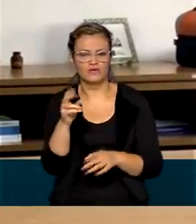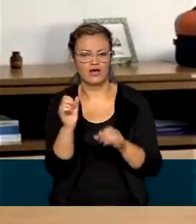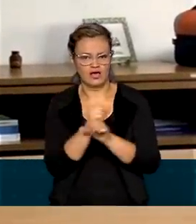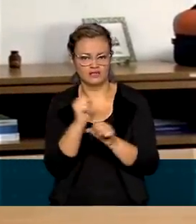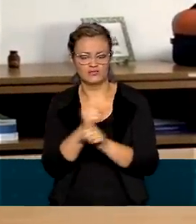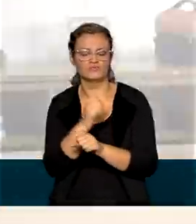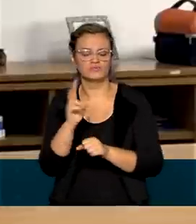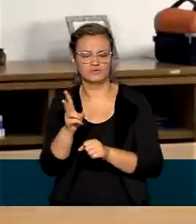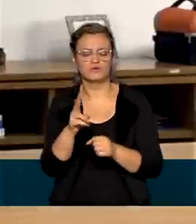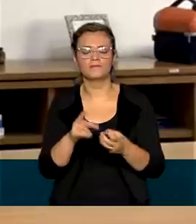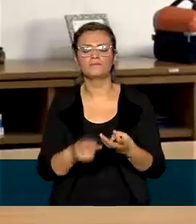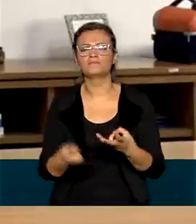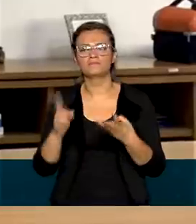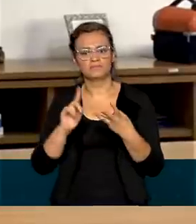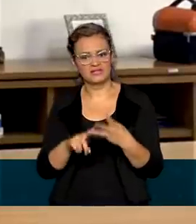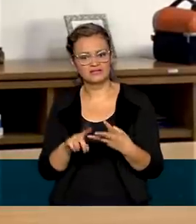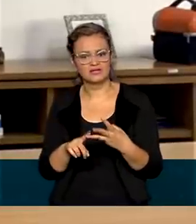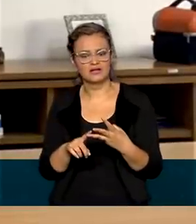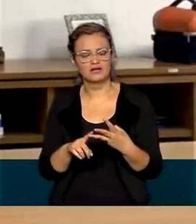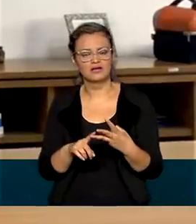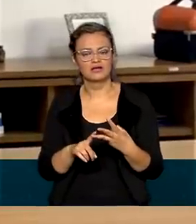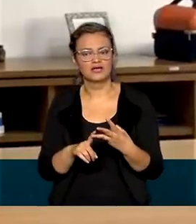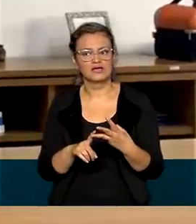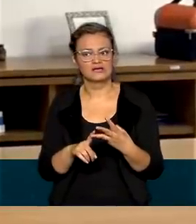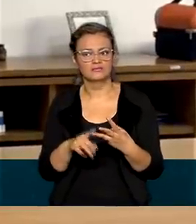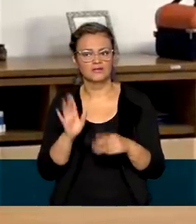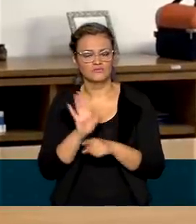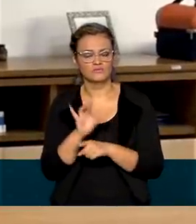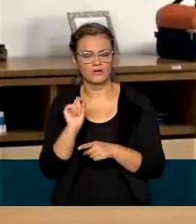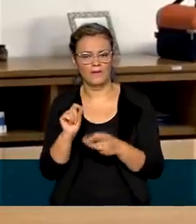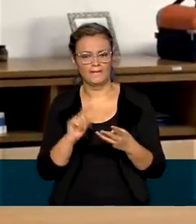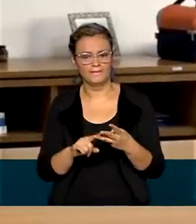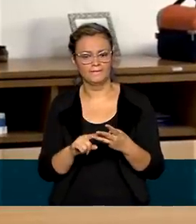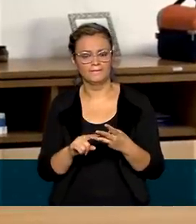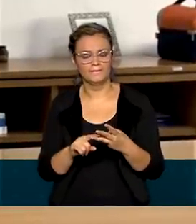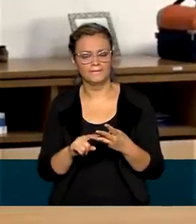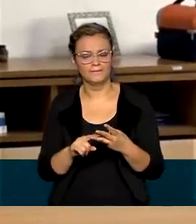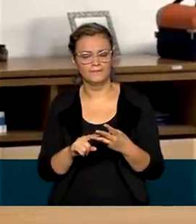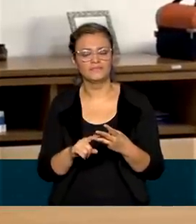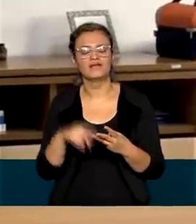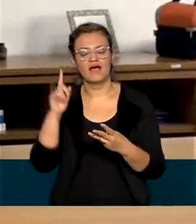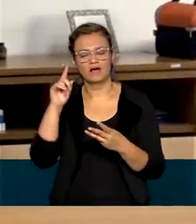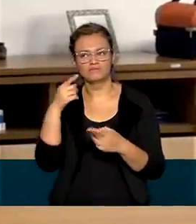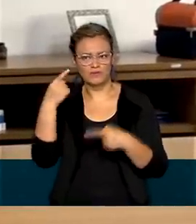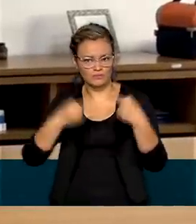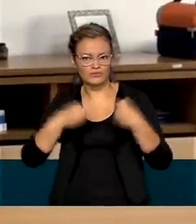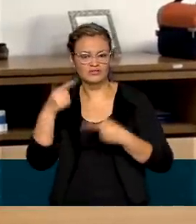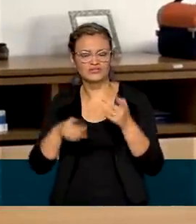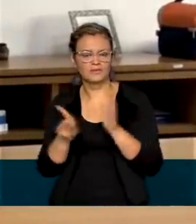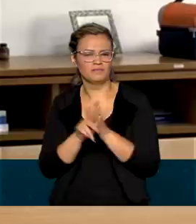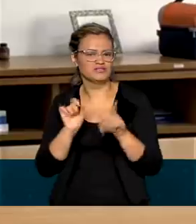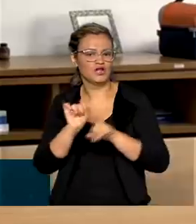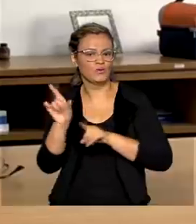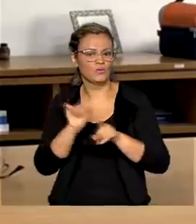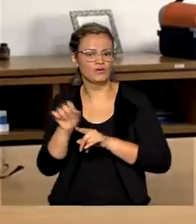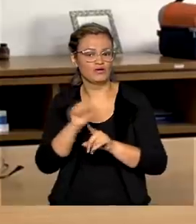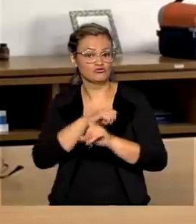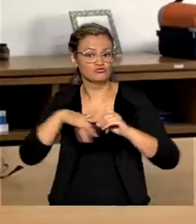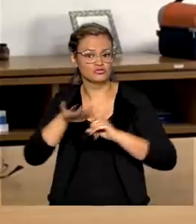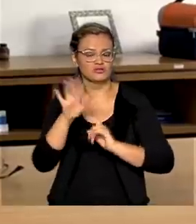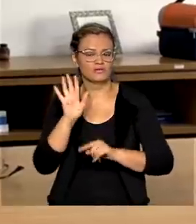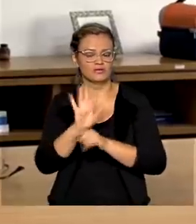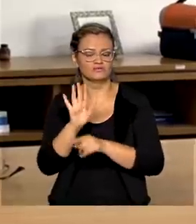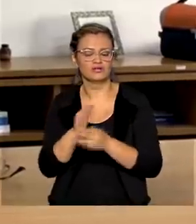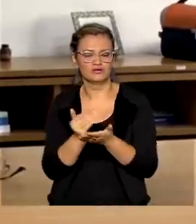obras em andamento. A terceira vertente de atendimento daria-se através de uma política de aluguel social que encontra-se no